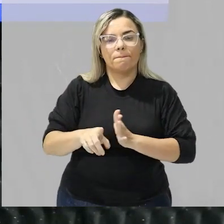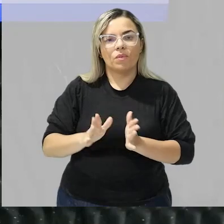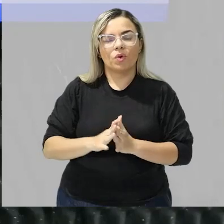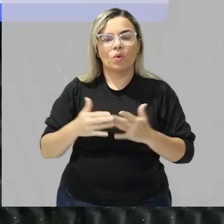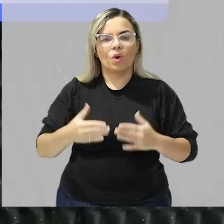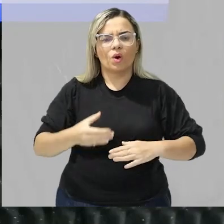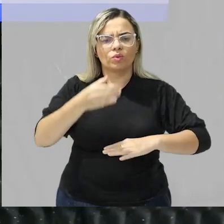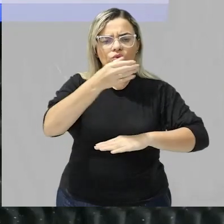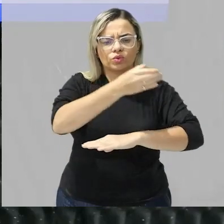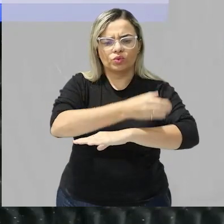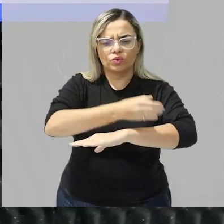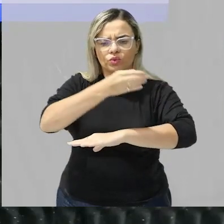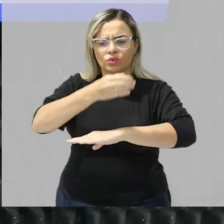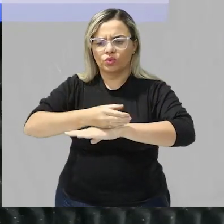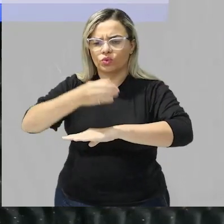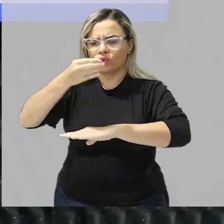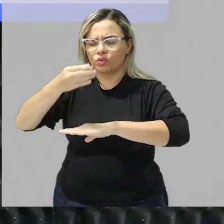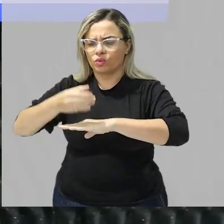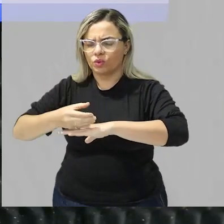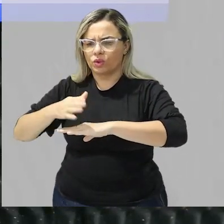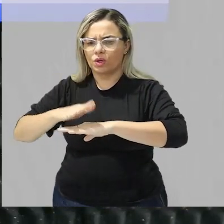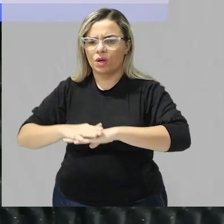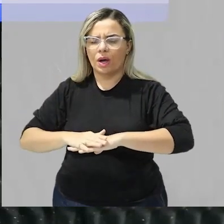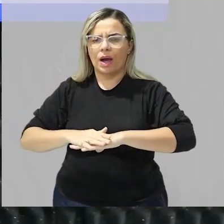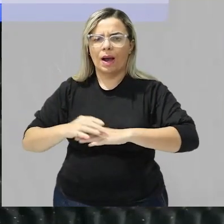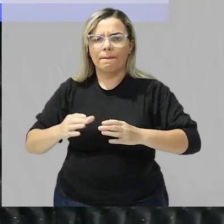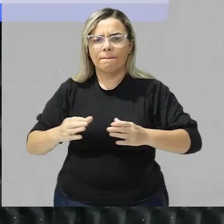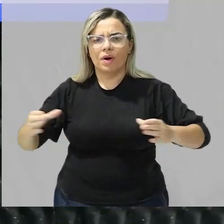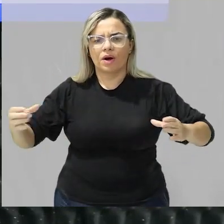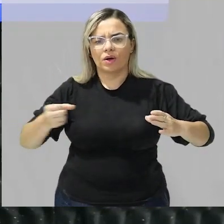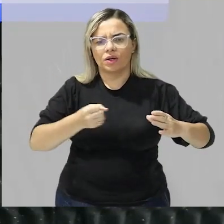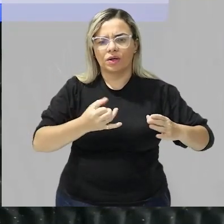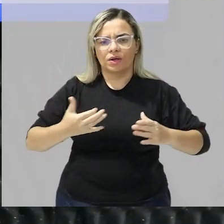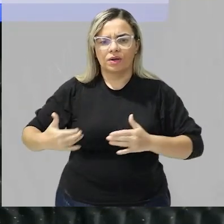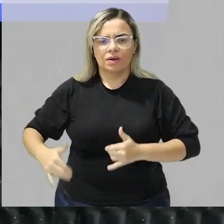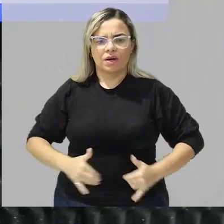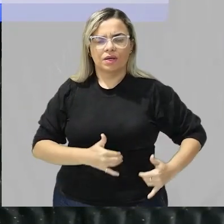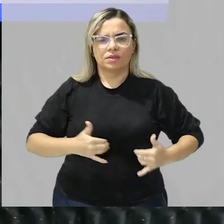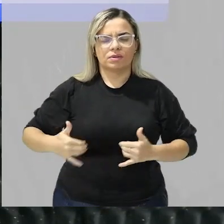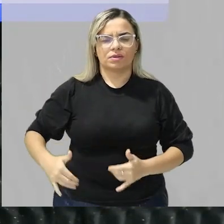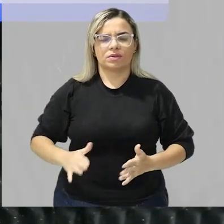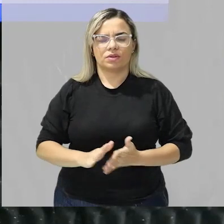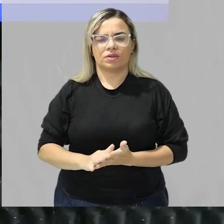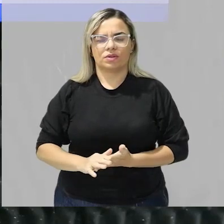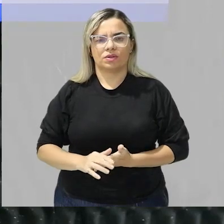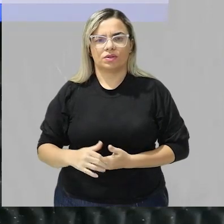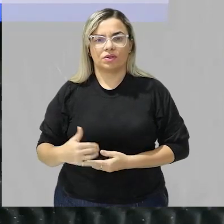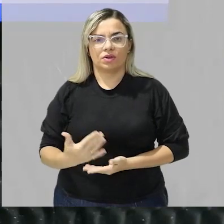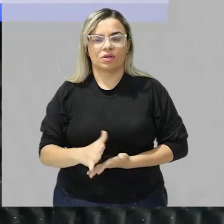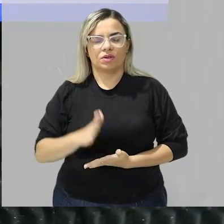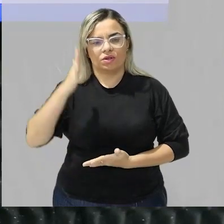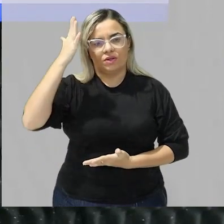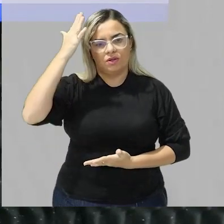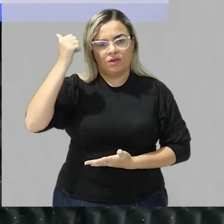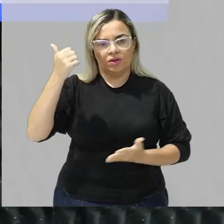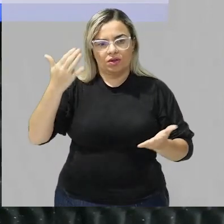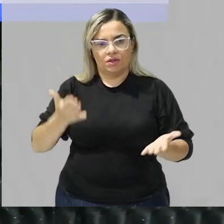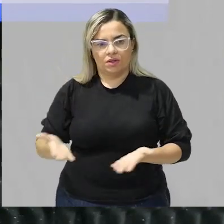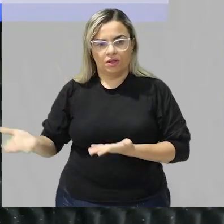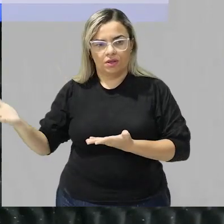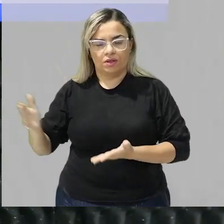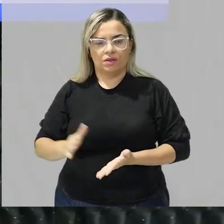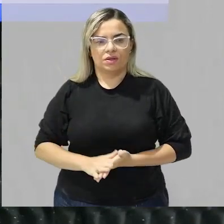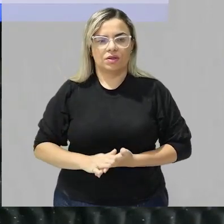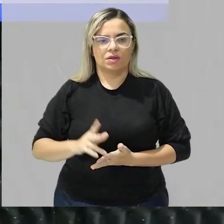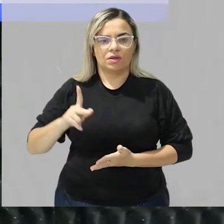tubo que teve maior quantidade de produtos que foi metabolizado nós sabemos que foi colocado ali nos tubos